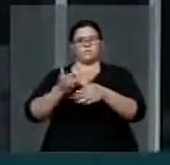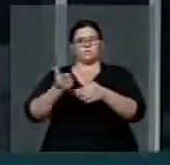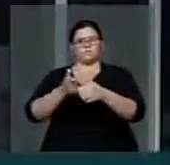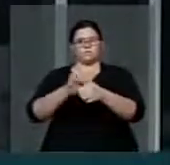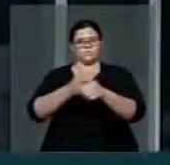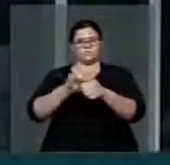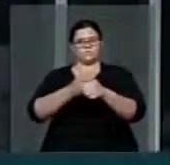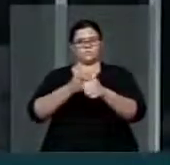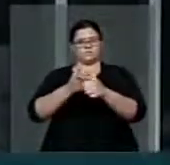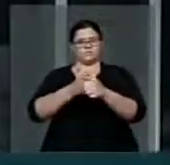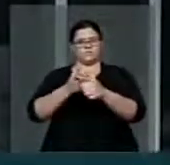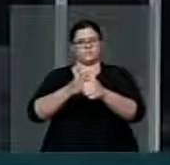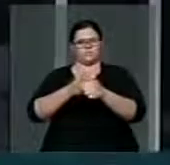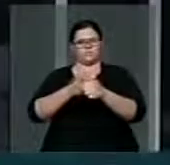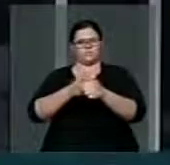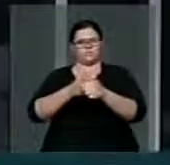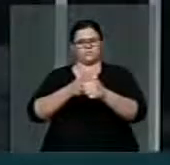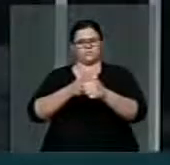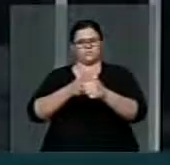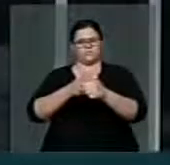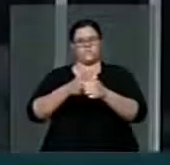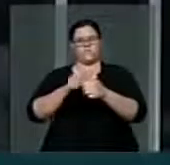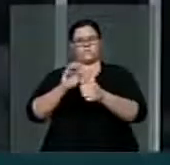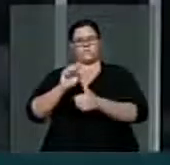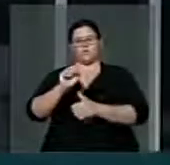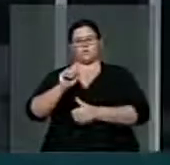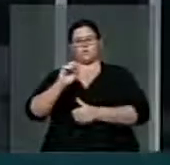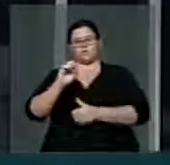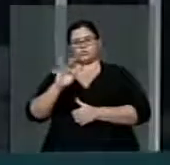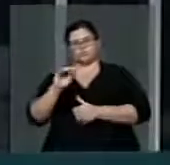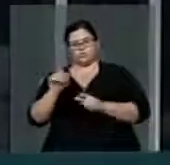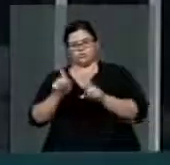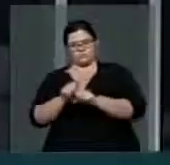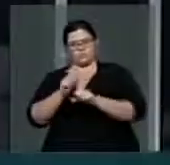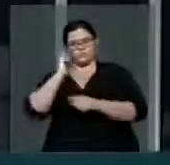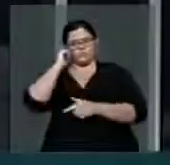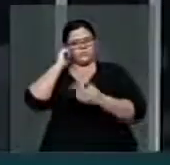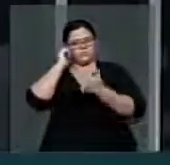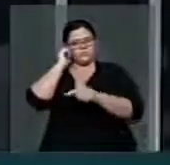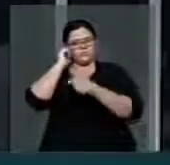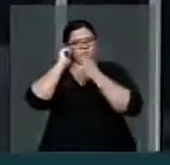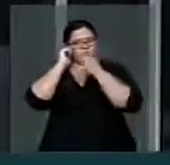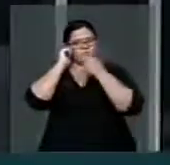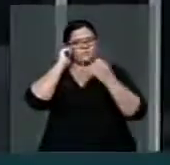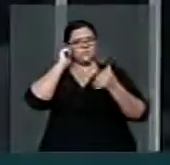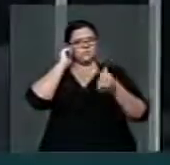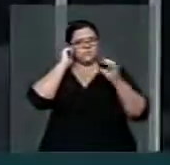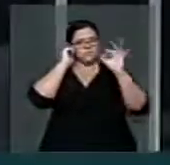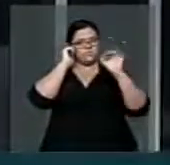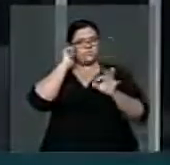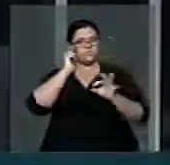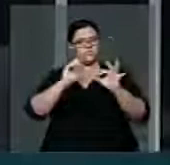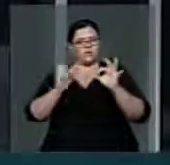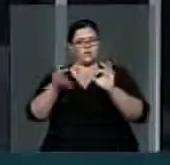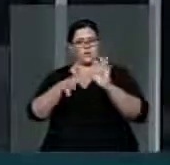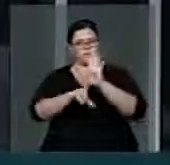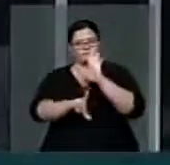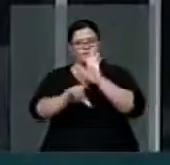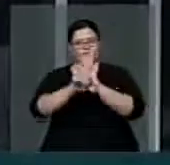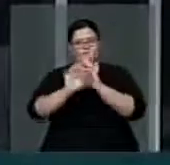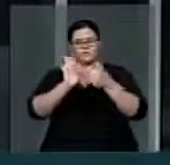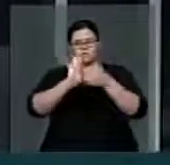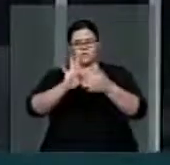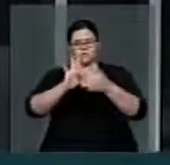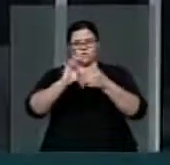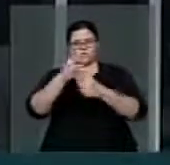aterros sanitários. 60% não. A nova lei da transparência, fundamental para o Brasil, deu 4